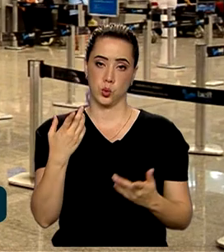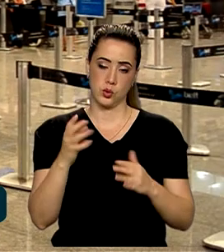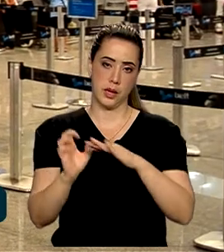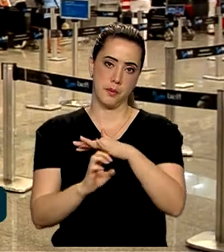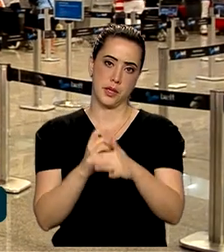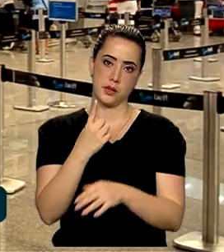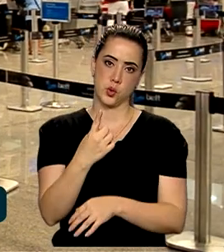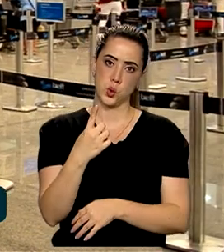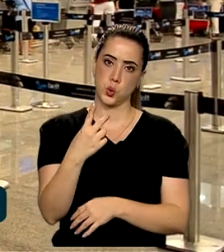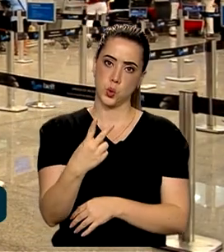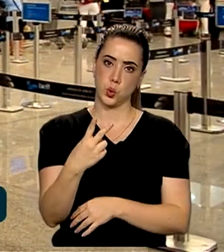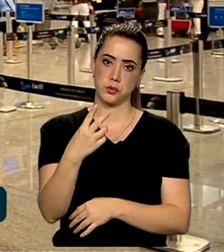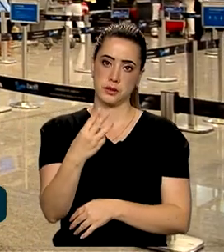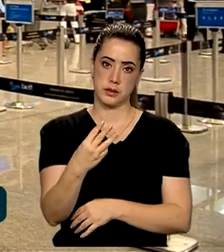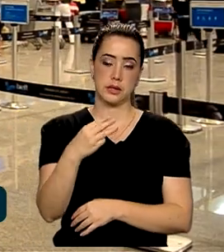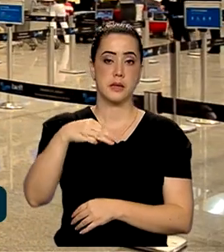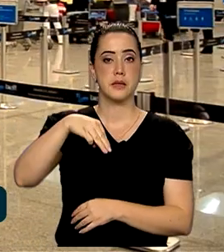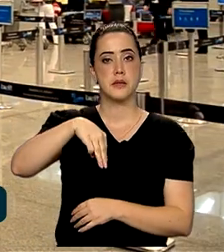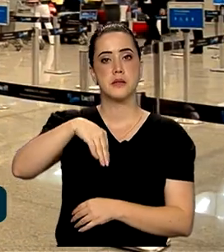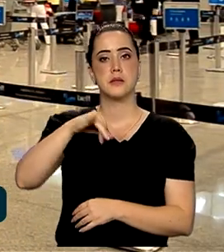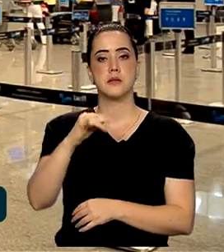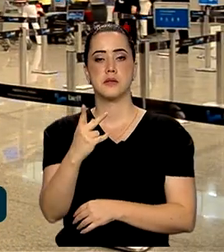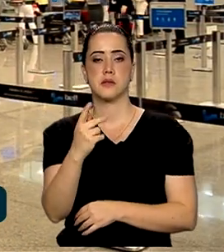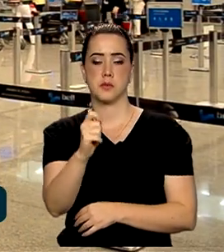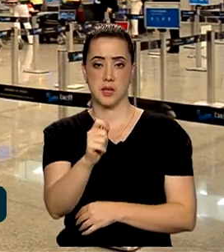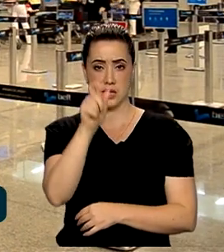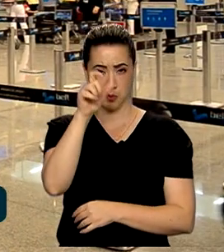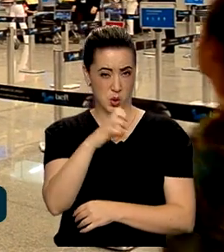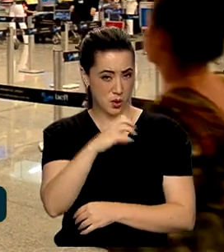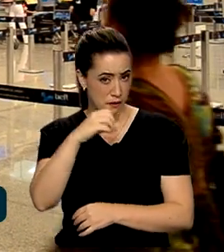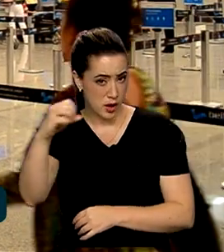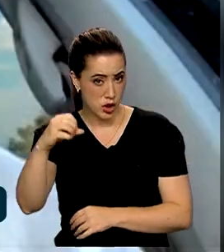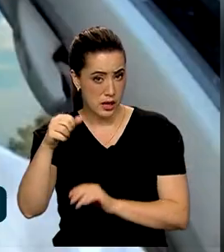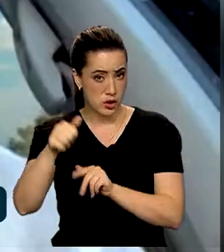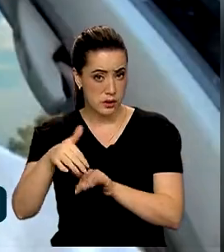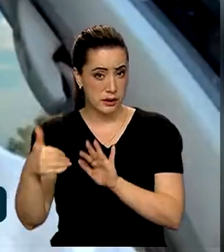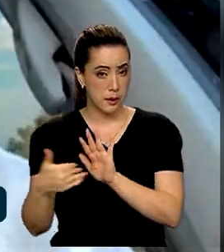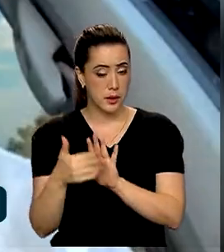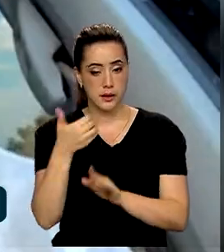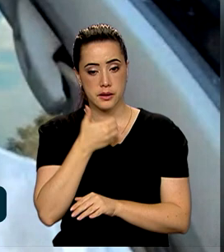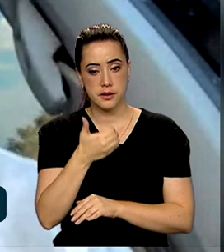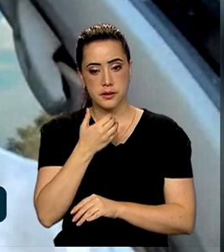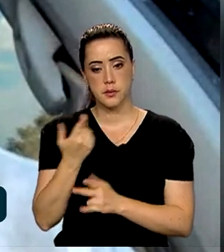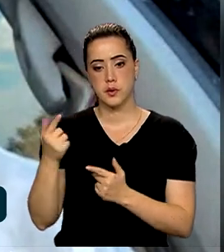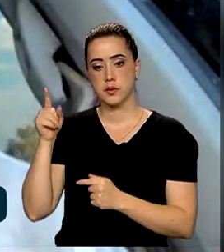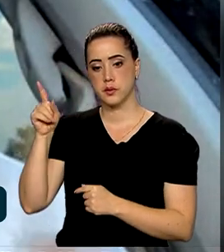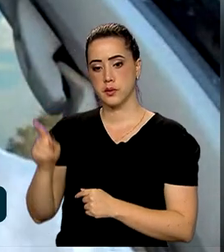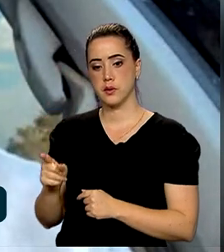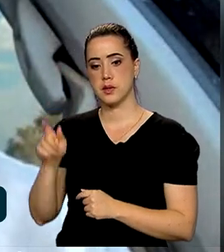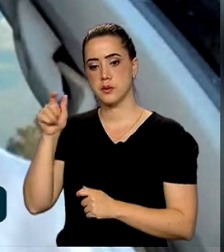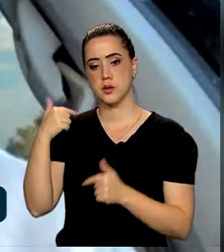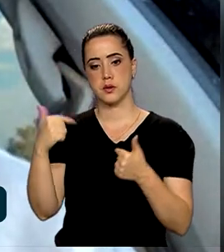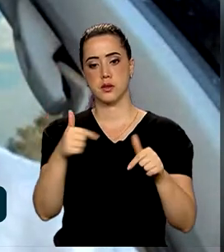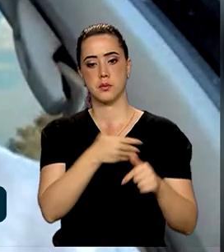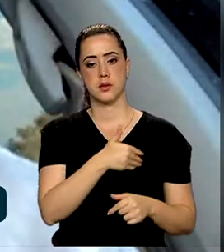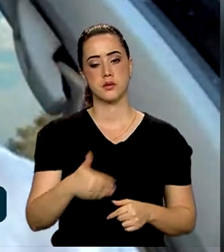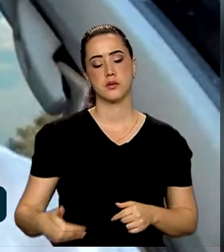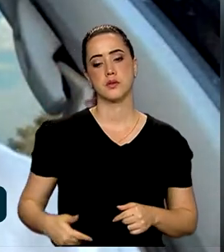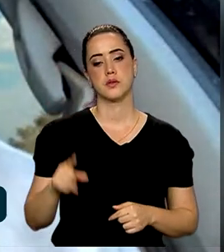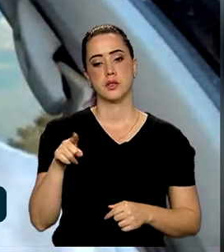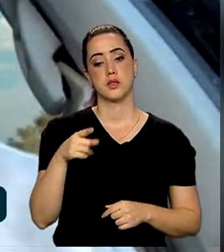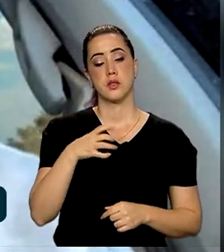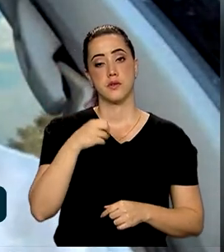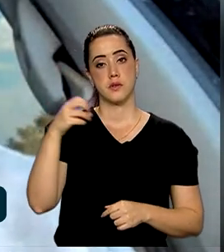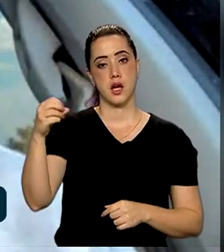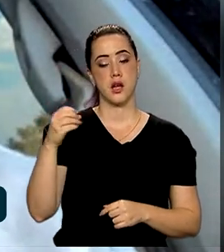clientes com embarques previstos de setembro a dezembro deste ano. É o caso desse servidor público que tem viagem